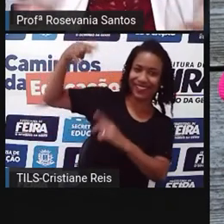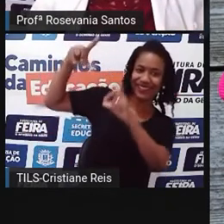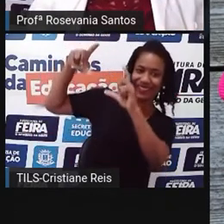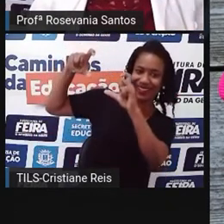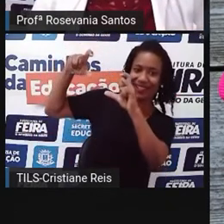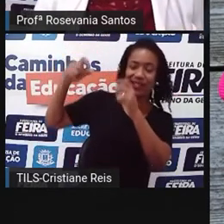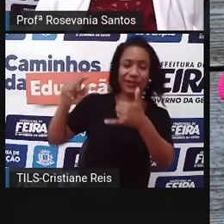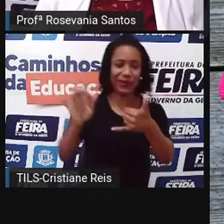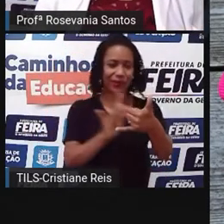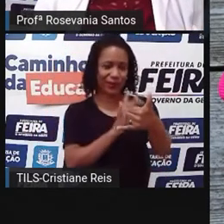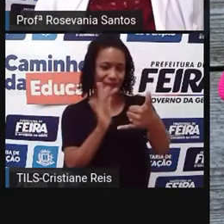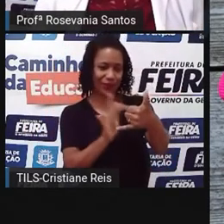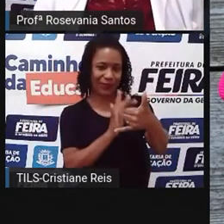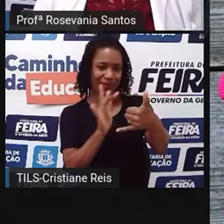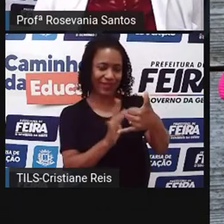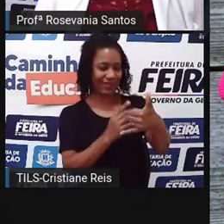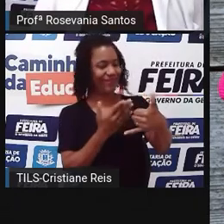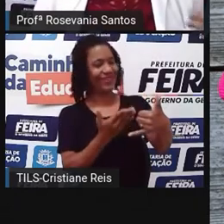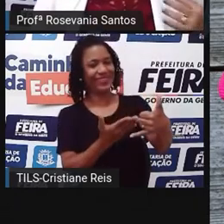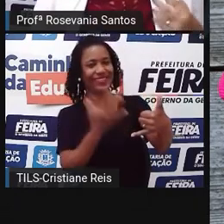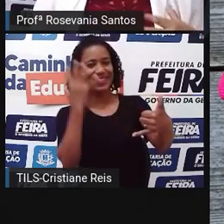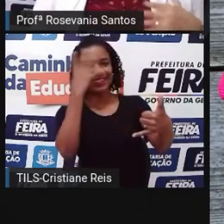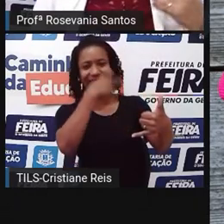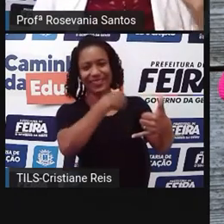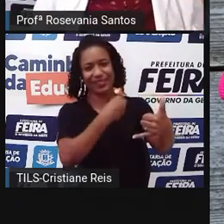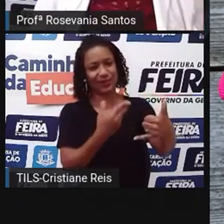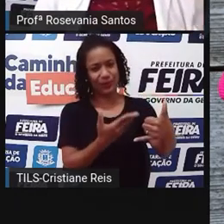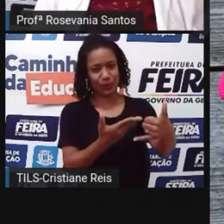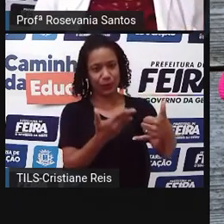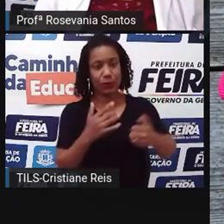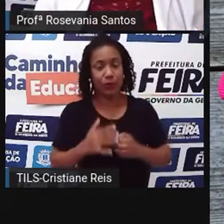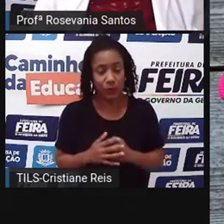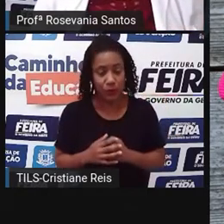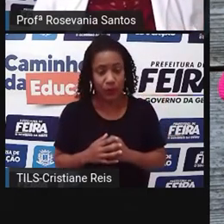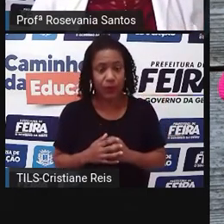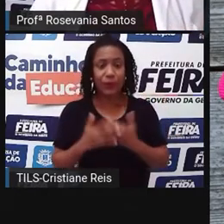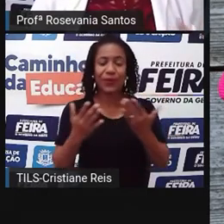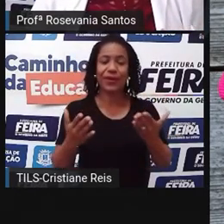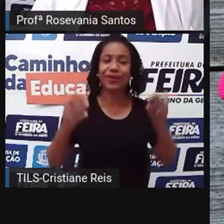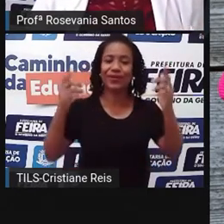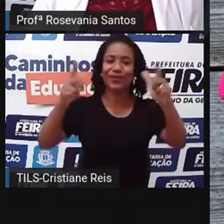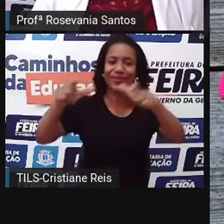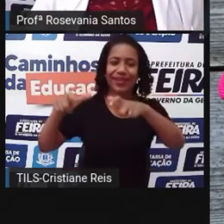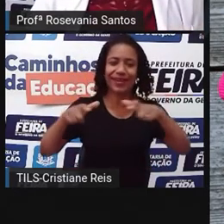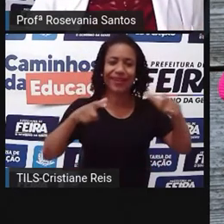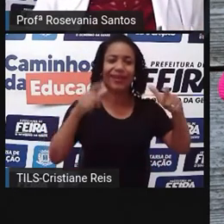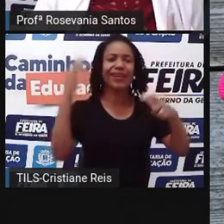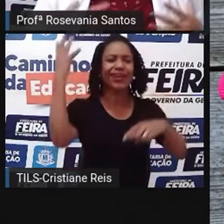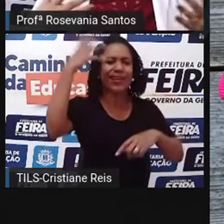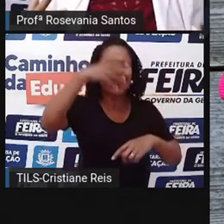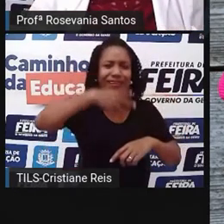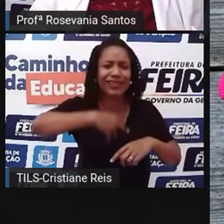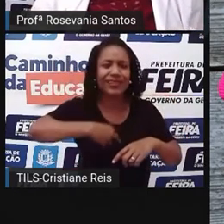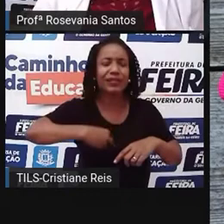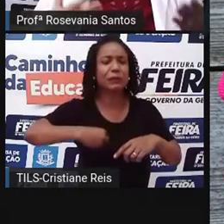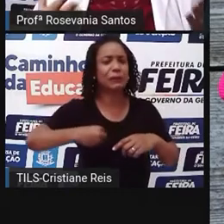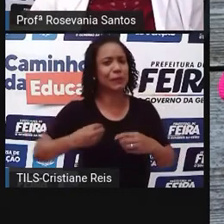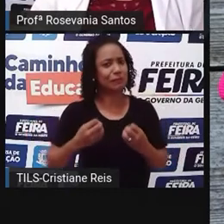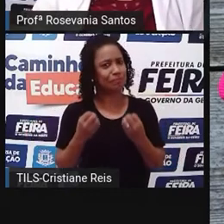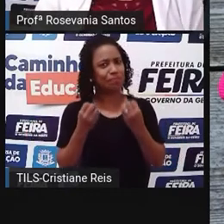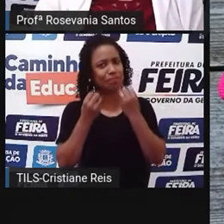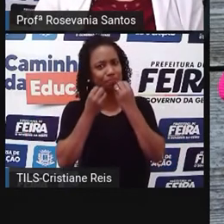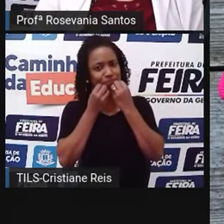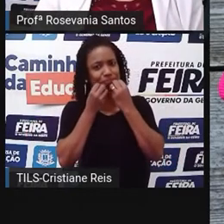né, para ficar assim abrindo a tela. Por quê? Porque esses lugares, eles trazem pais. E, normalmente, nós percebemos o equilíbrio ali